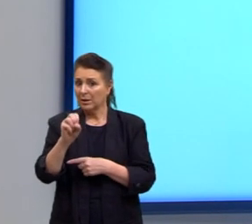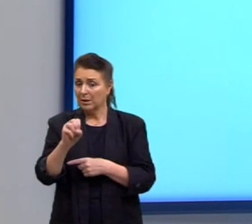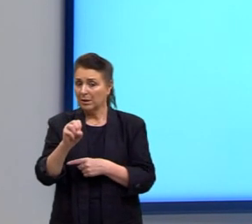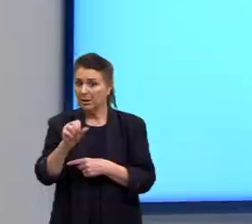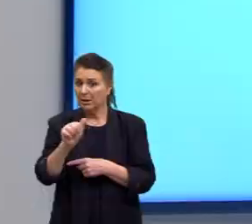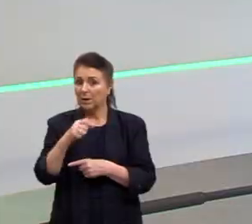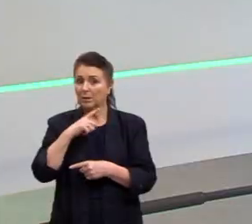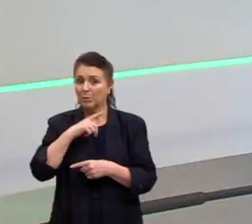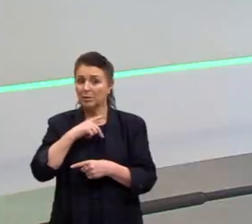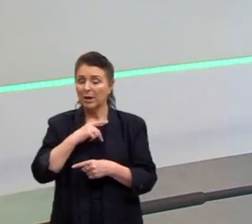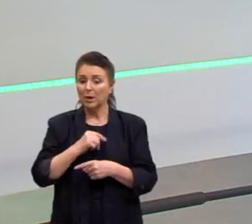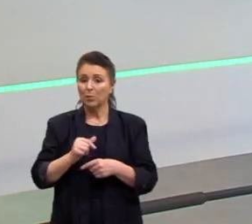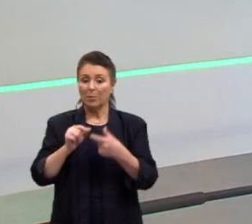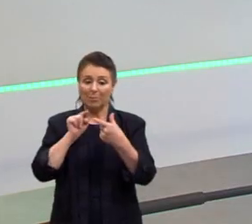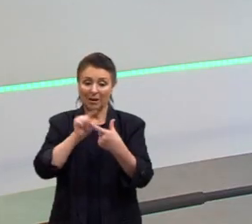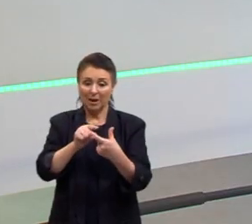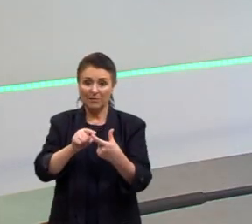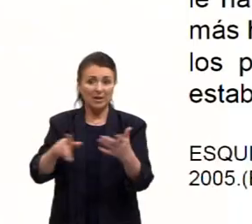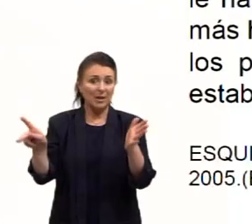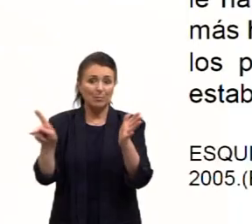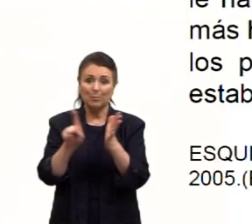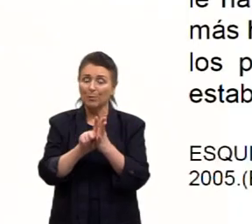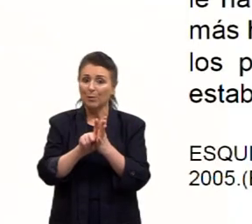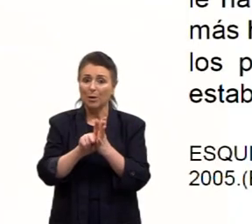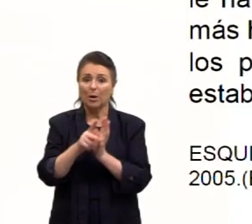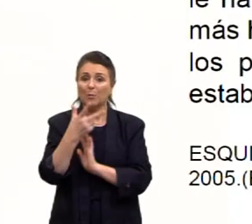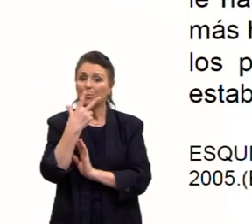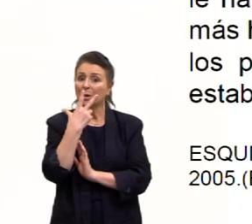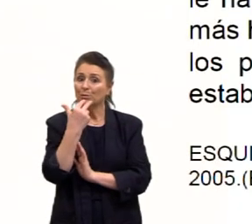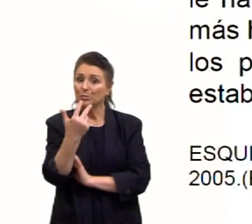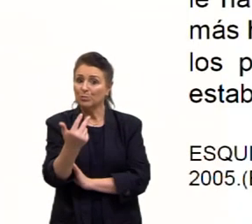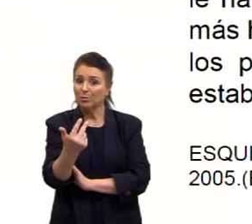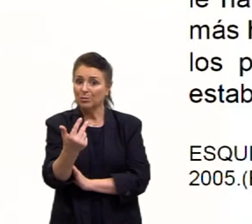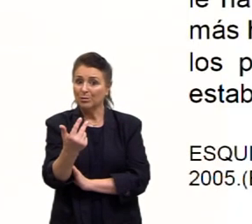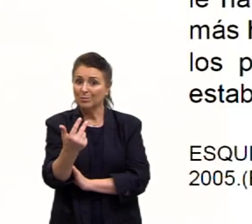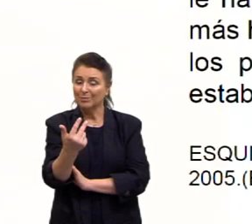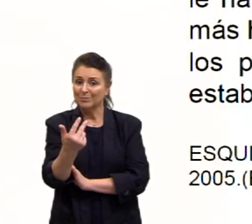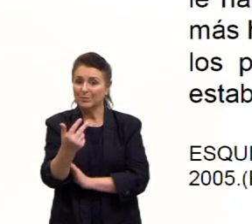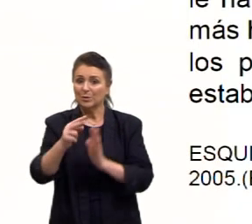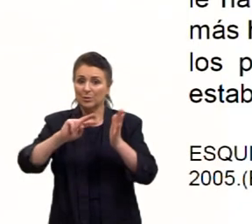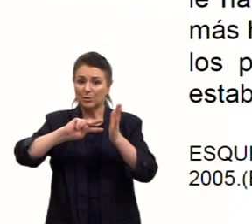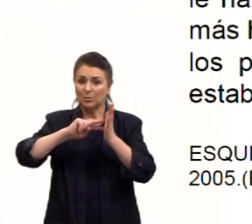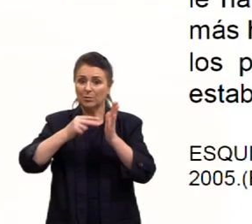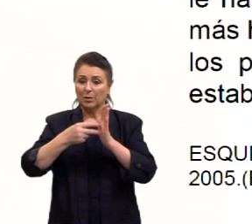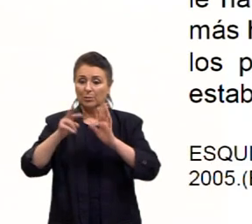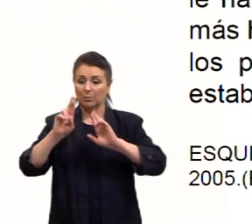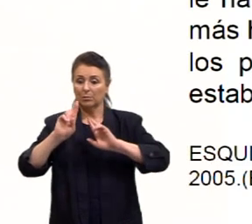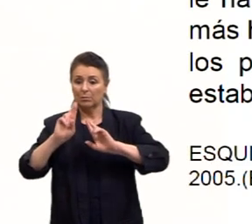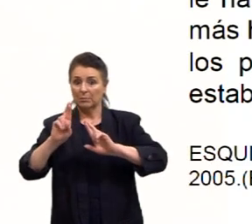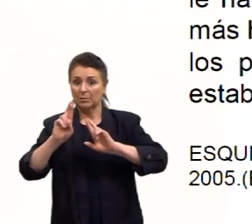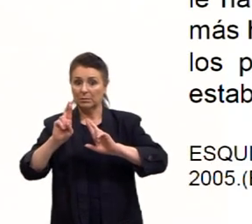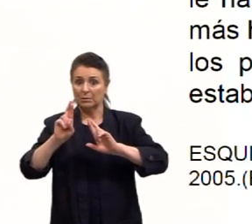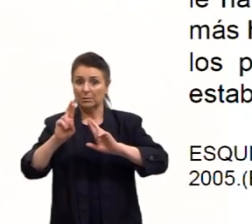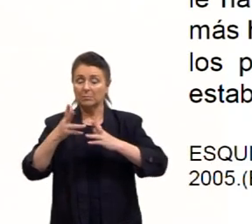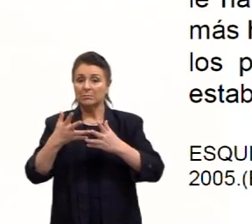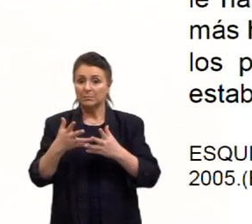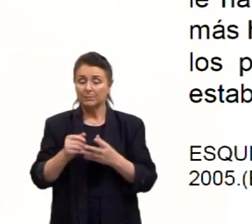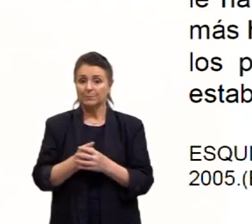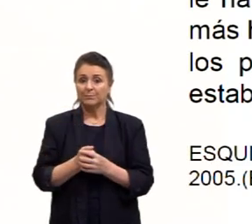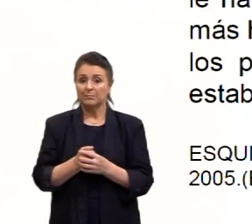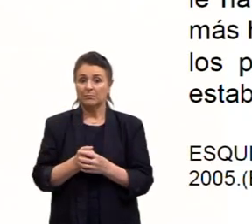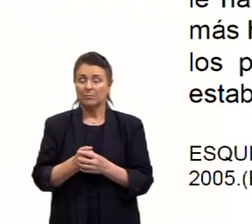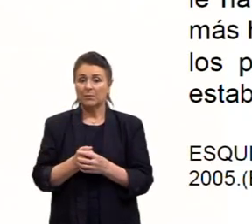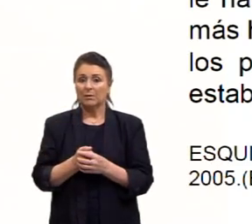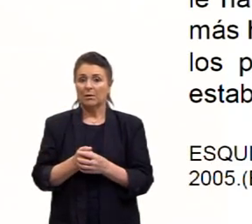idiomática. E essa expressão, o significado é tomara, tomara, que